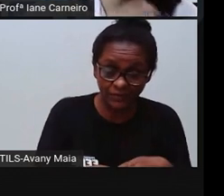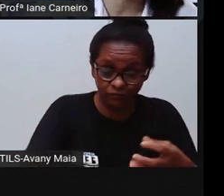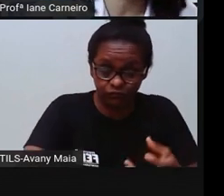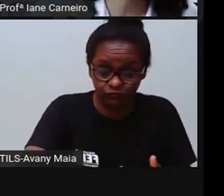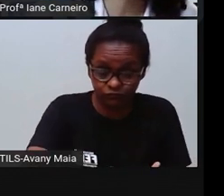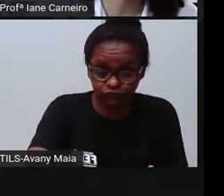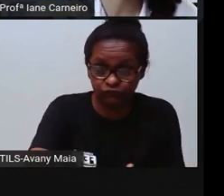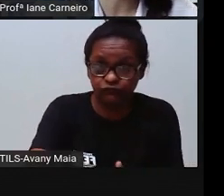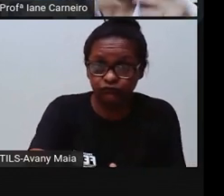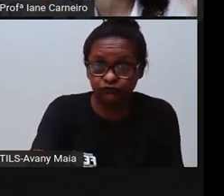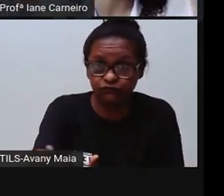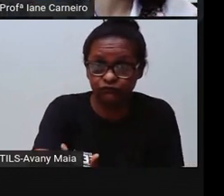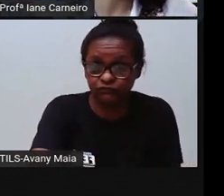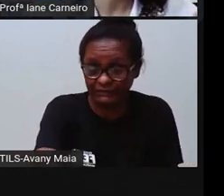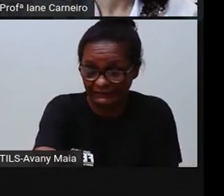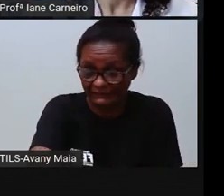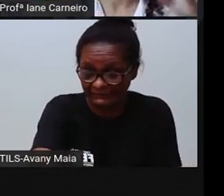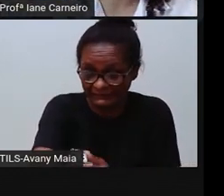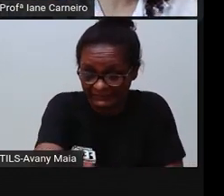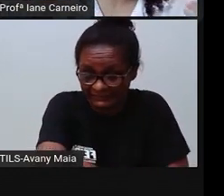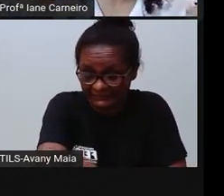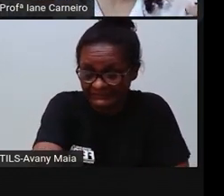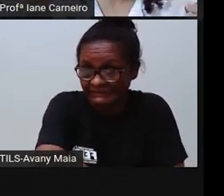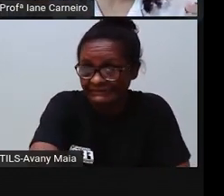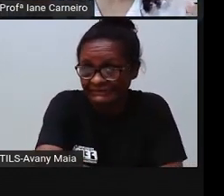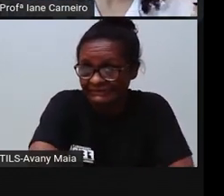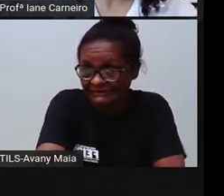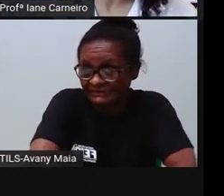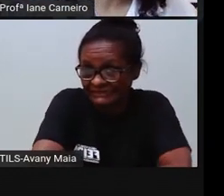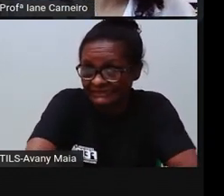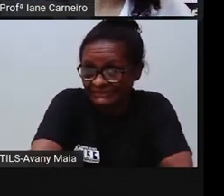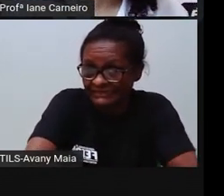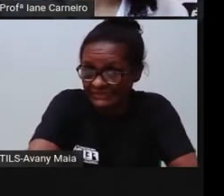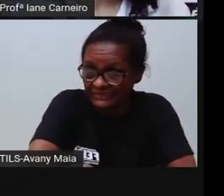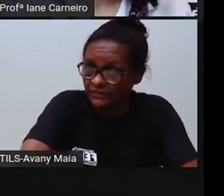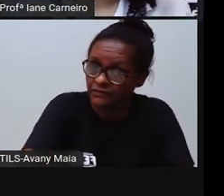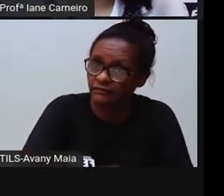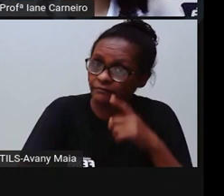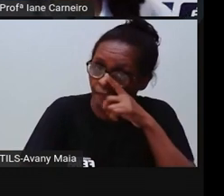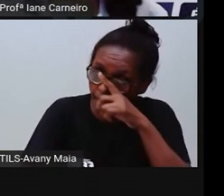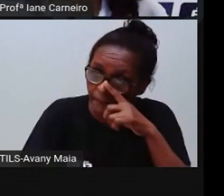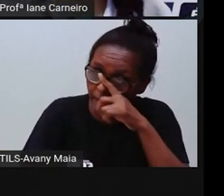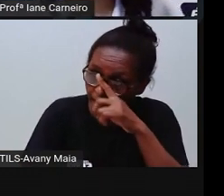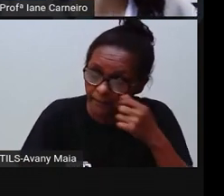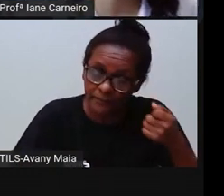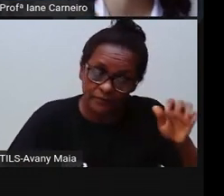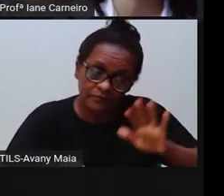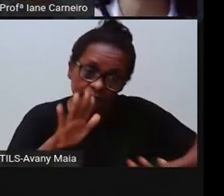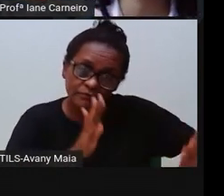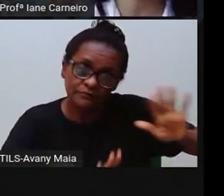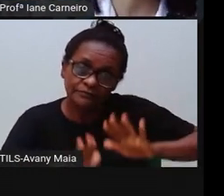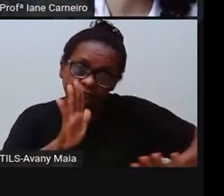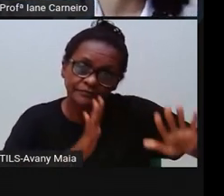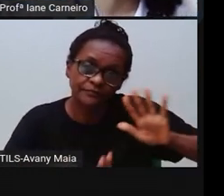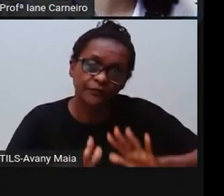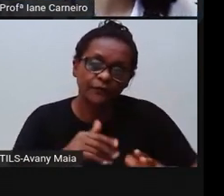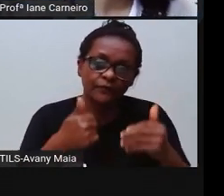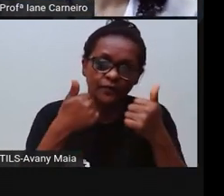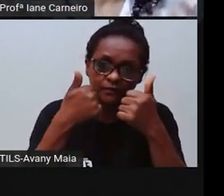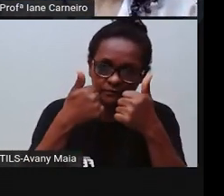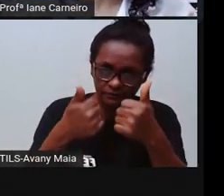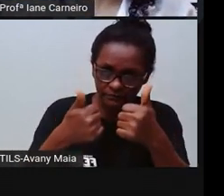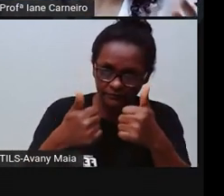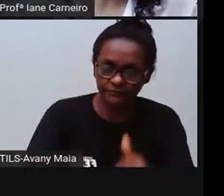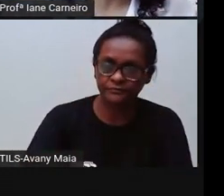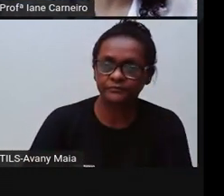provocar queimaduras, alergias. Se fazem mal até para adultos, né? Tem adultos que têm alergias quando mexem nesses produtos.